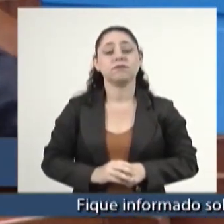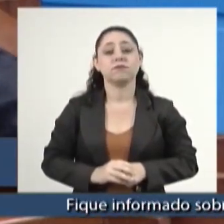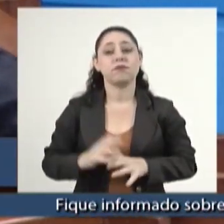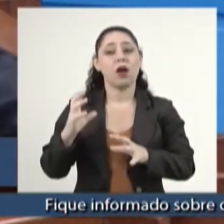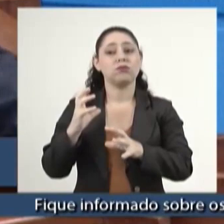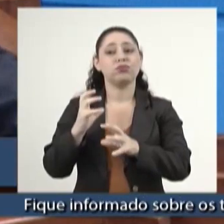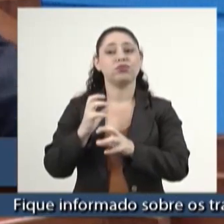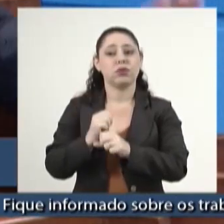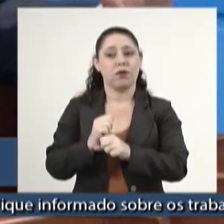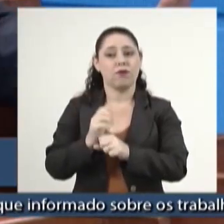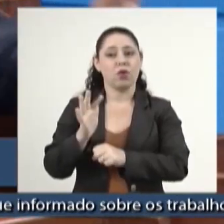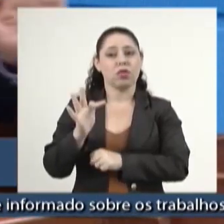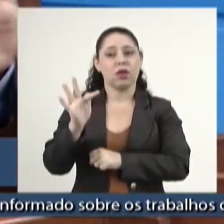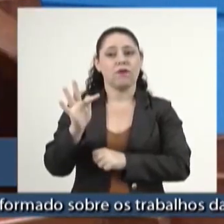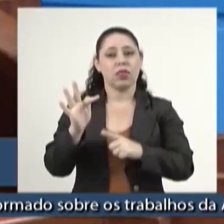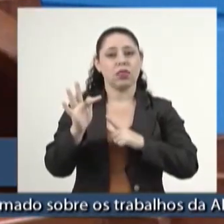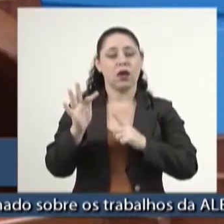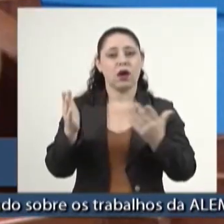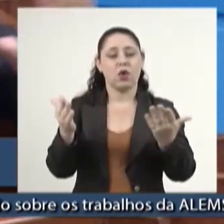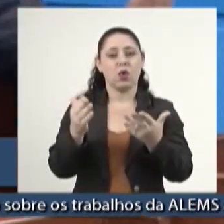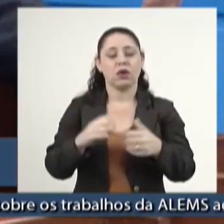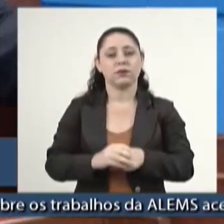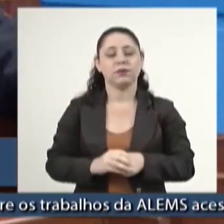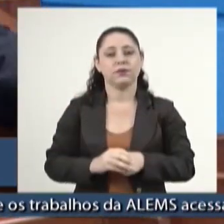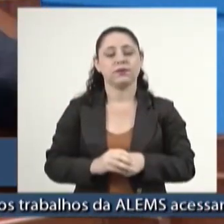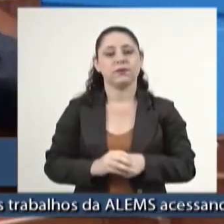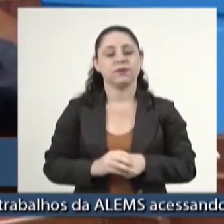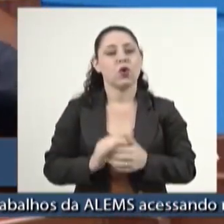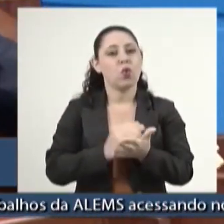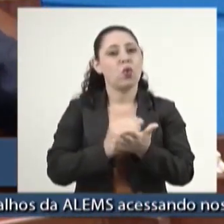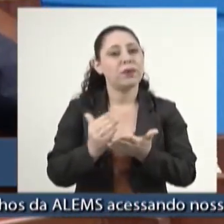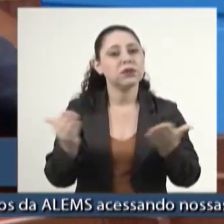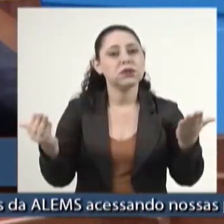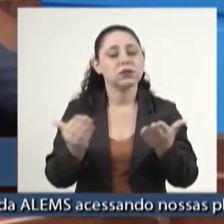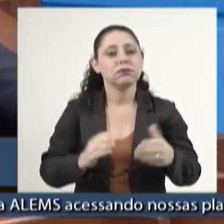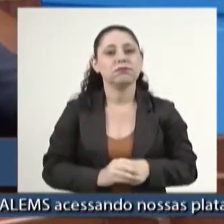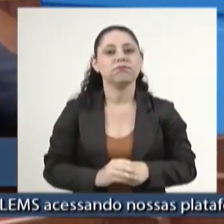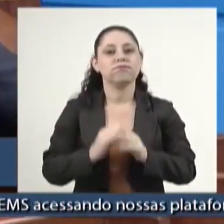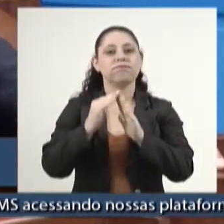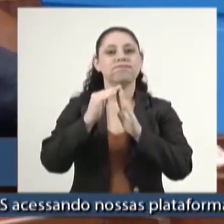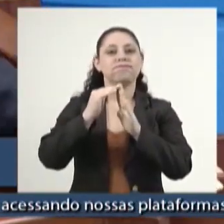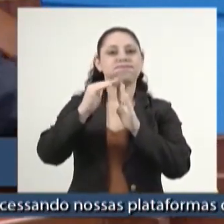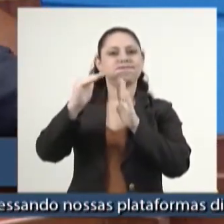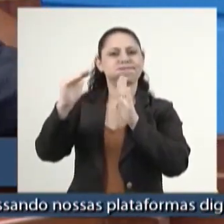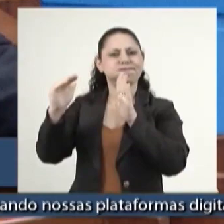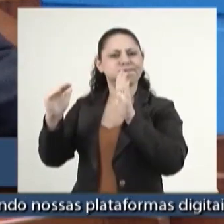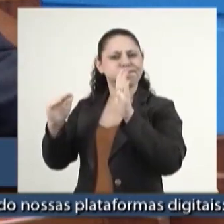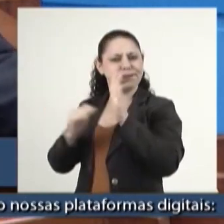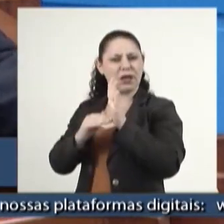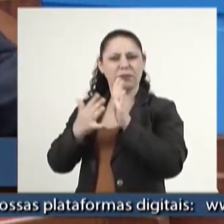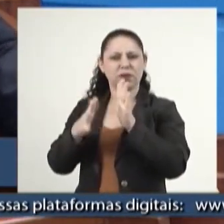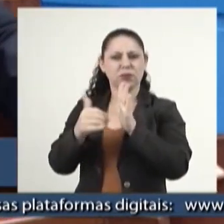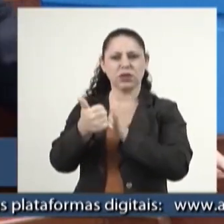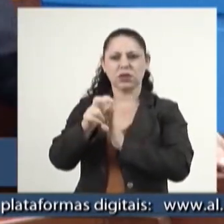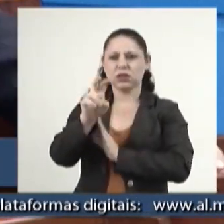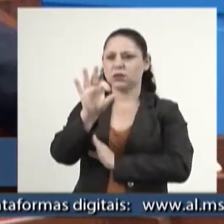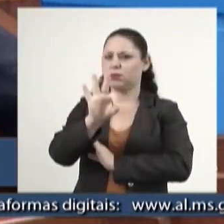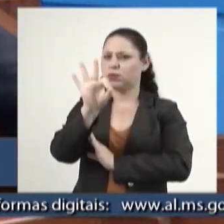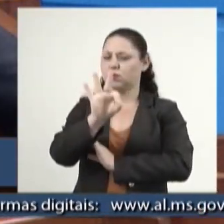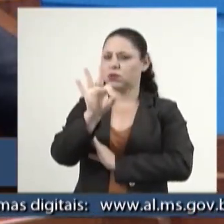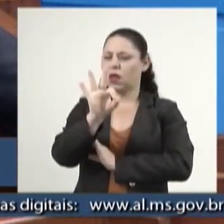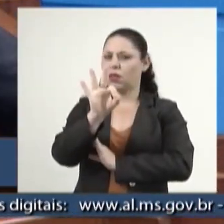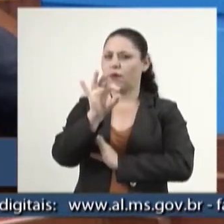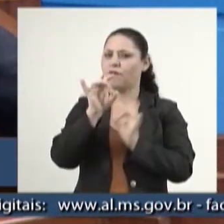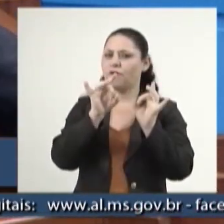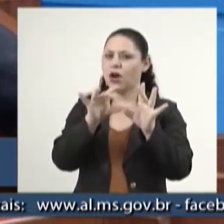segundo os cálculos, agora, para a safra que se inicia, uma queda de, no mínimo, 15%